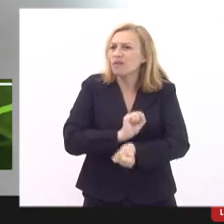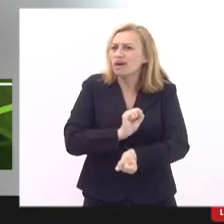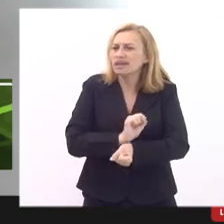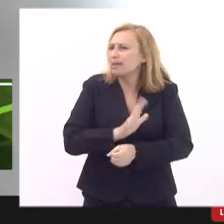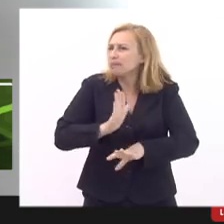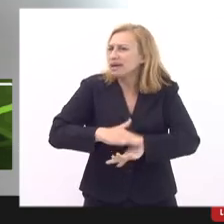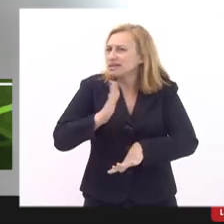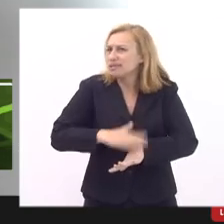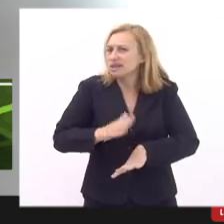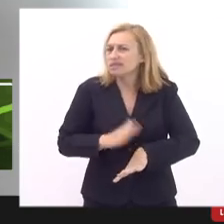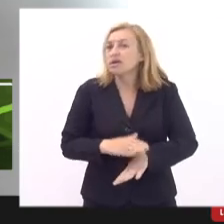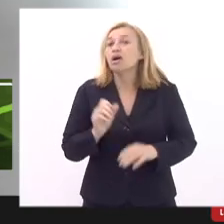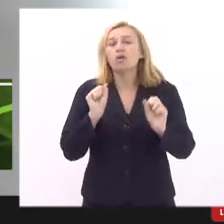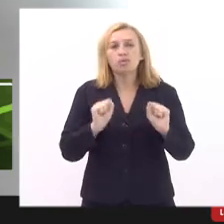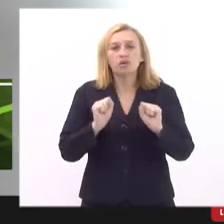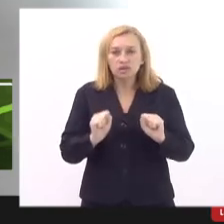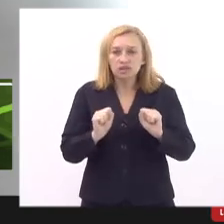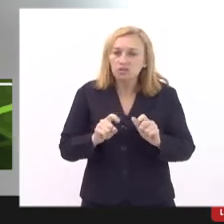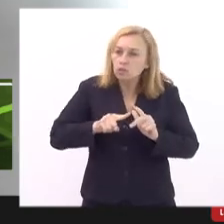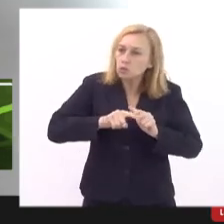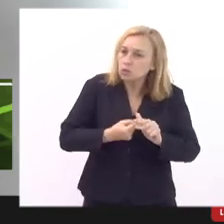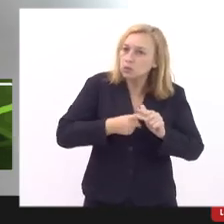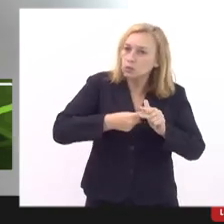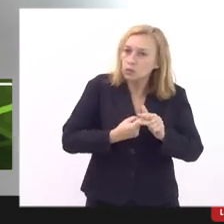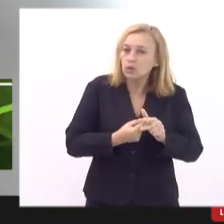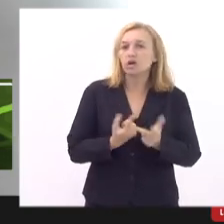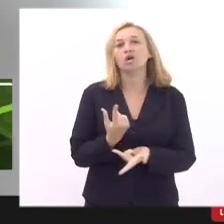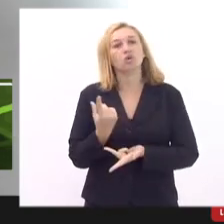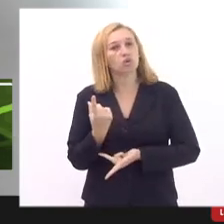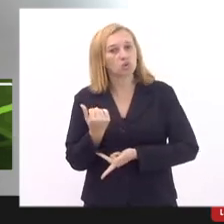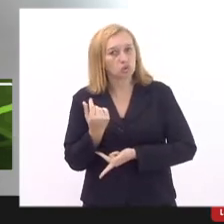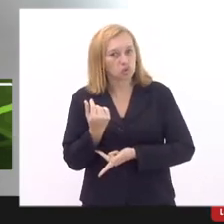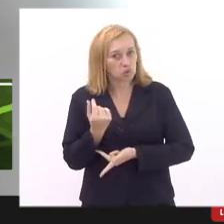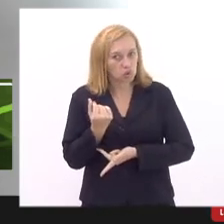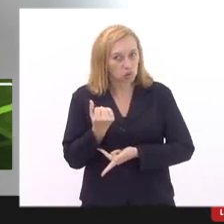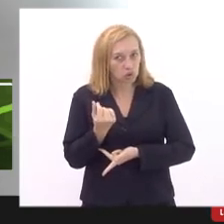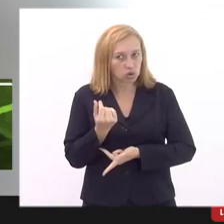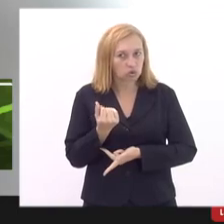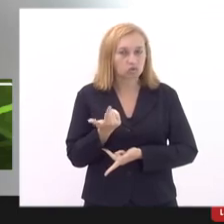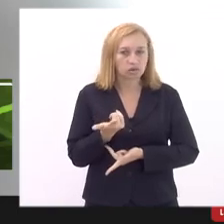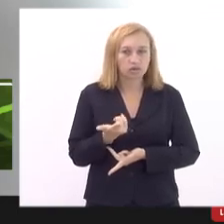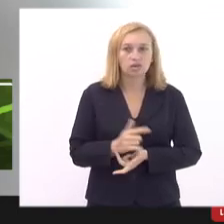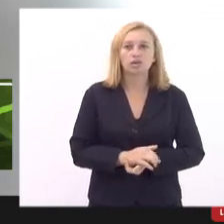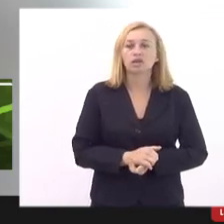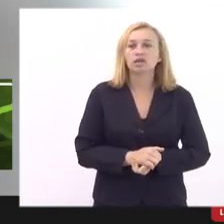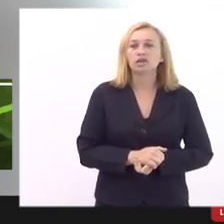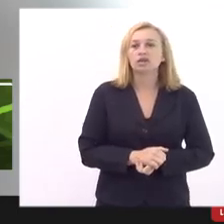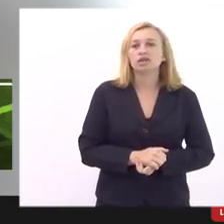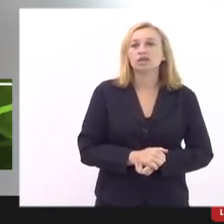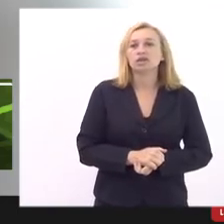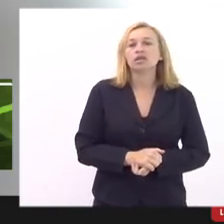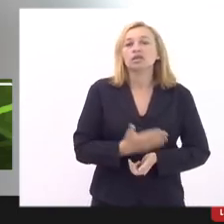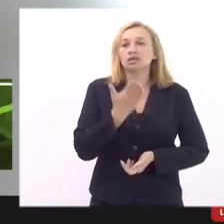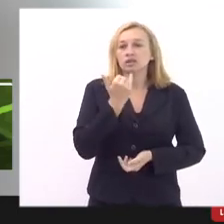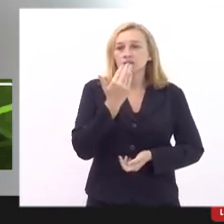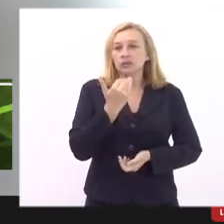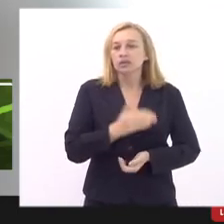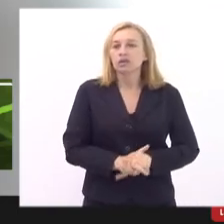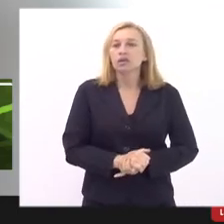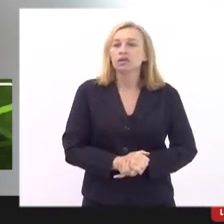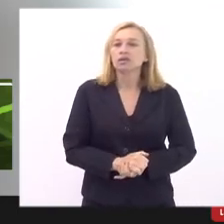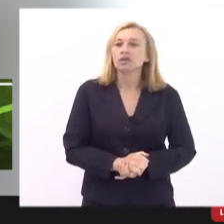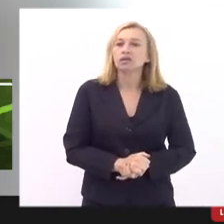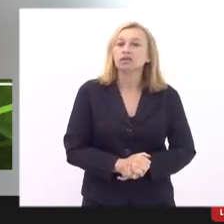para estar podendo reajustar esses valores na aquisição dos gêneros alimentícios